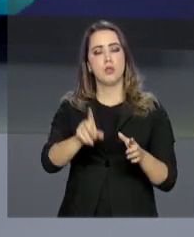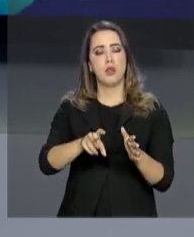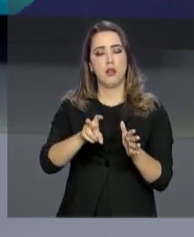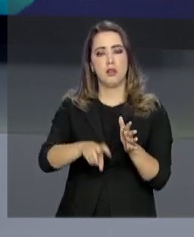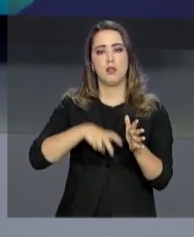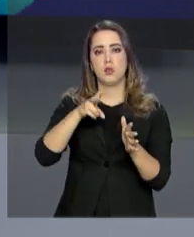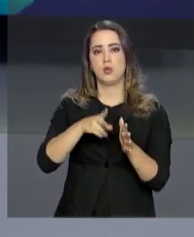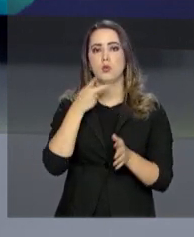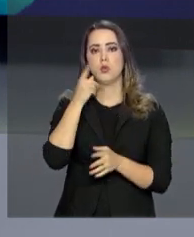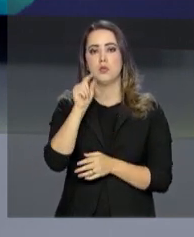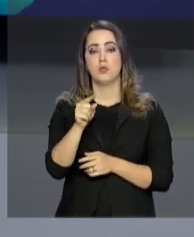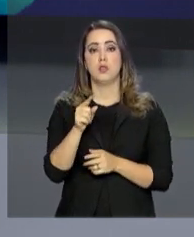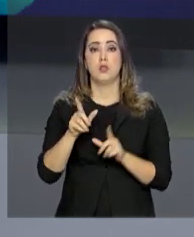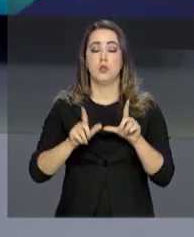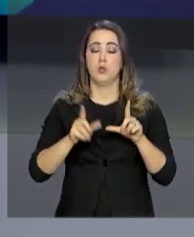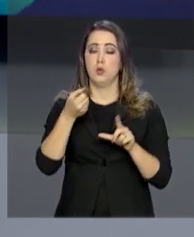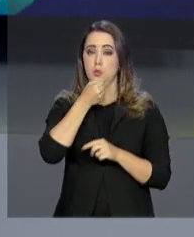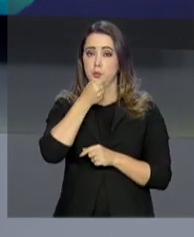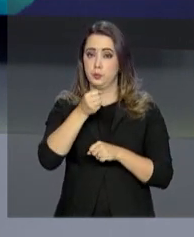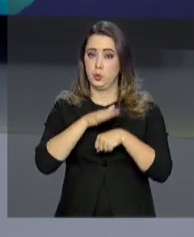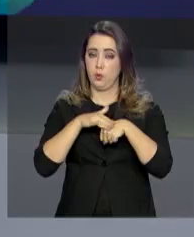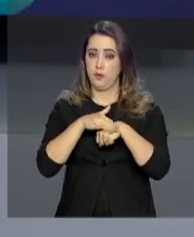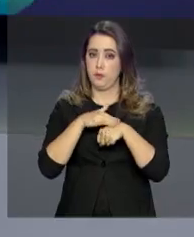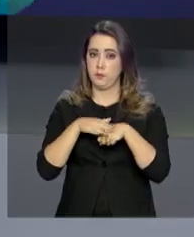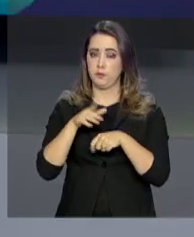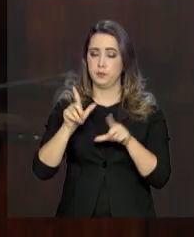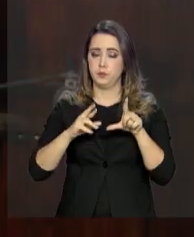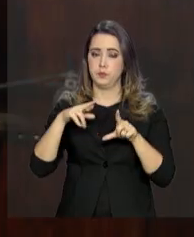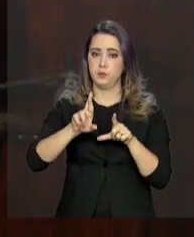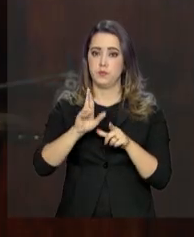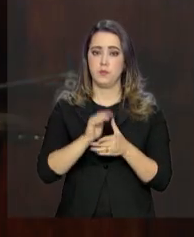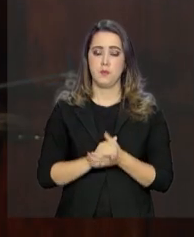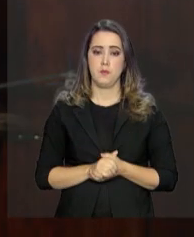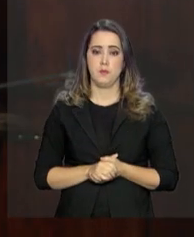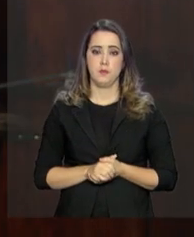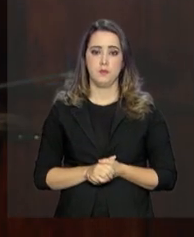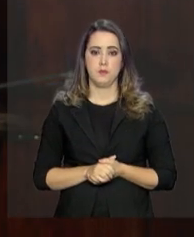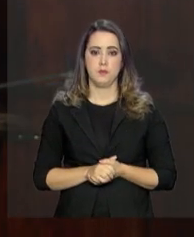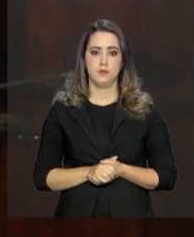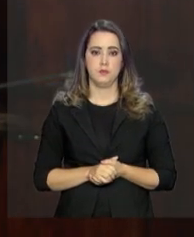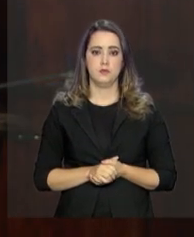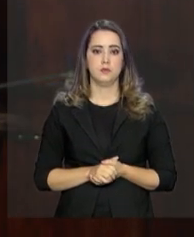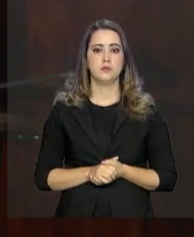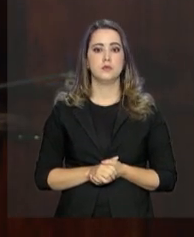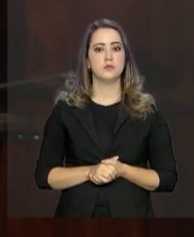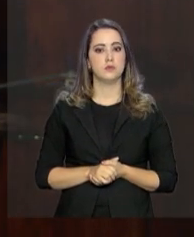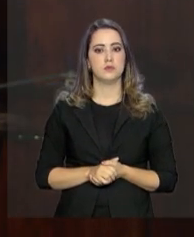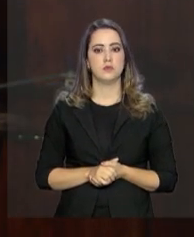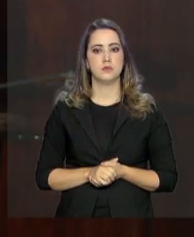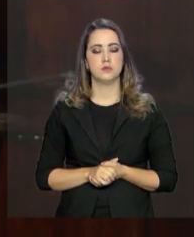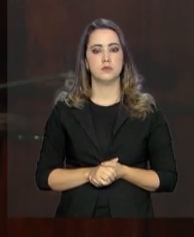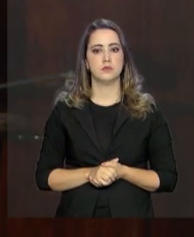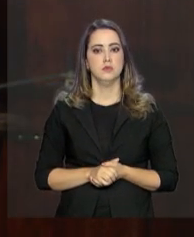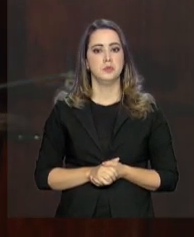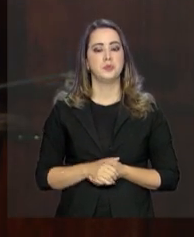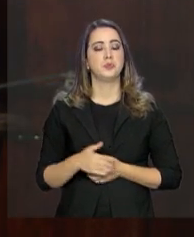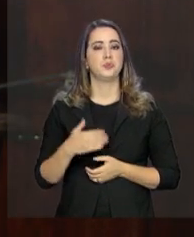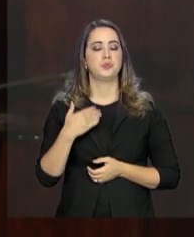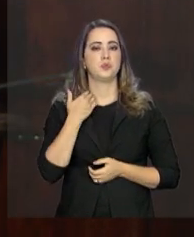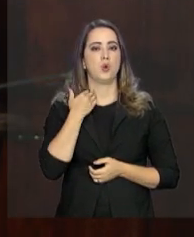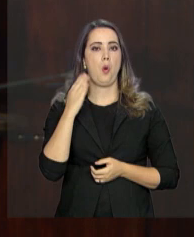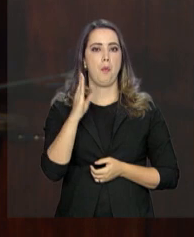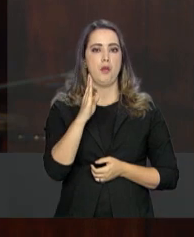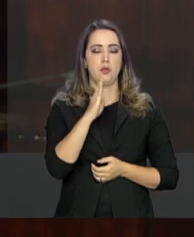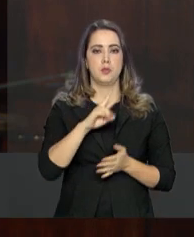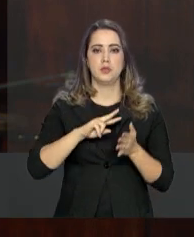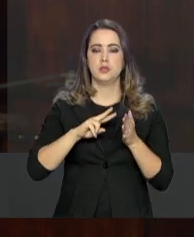em uma entrevista exclusiva à TV NBR. O Banco do Brasil representa 60% mais